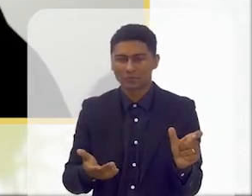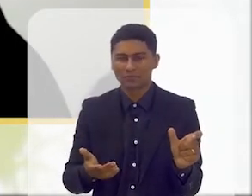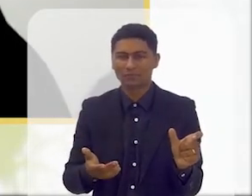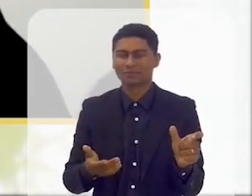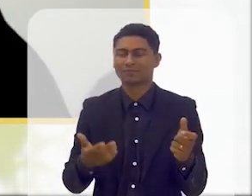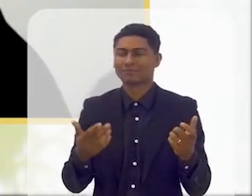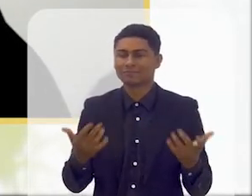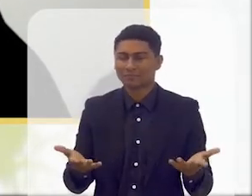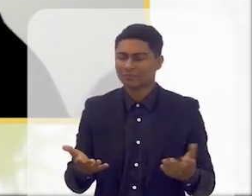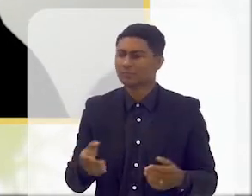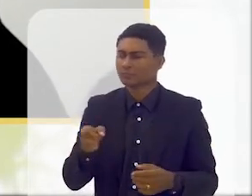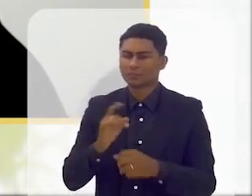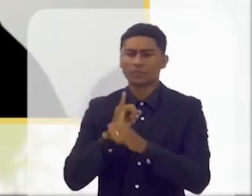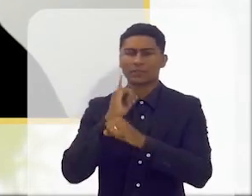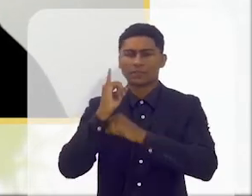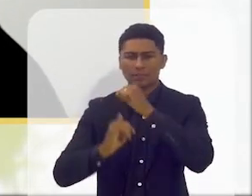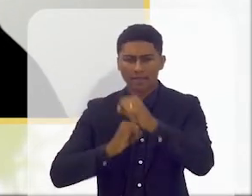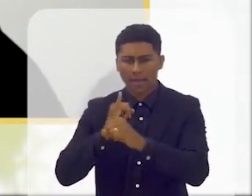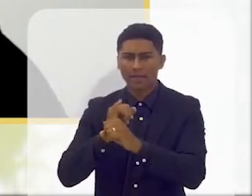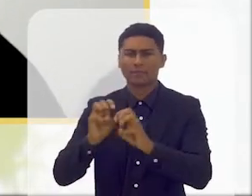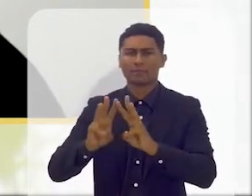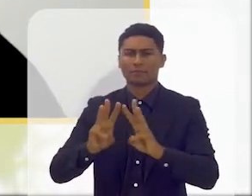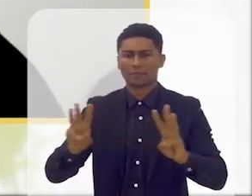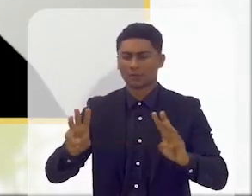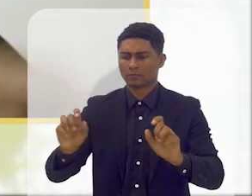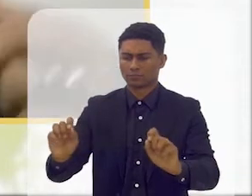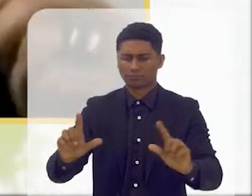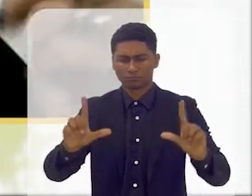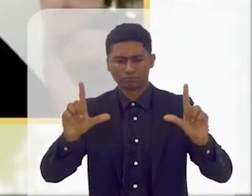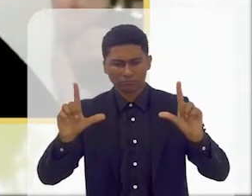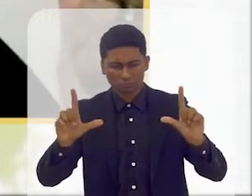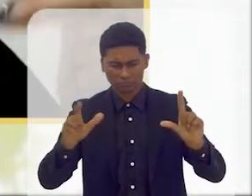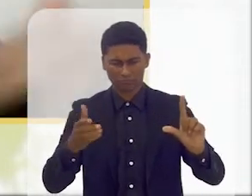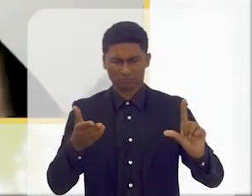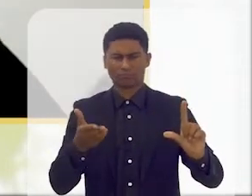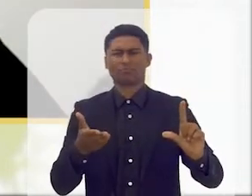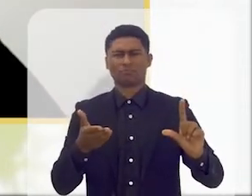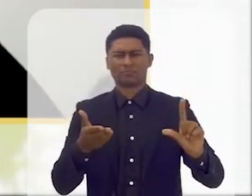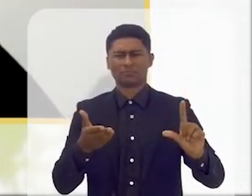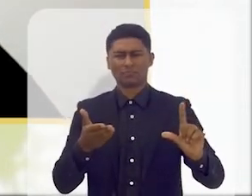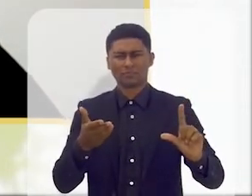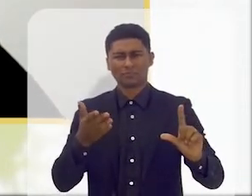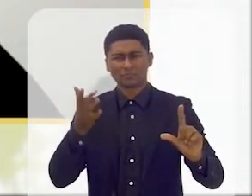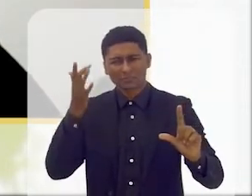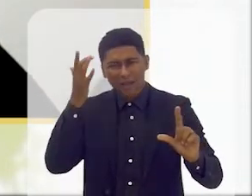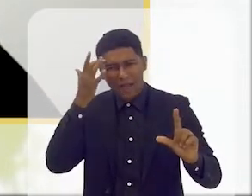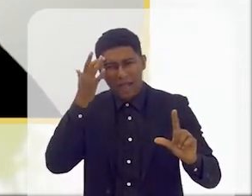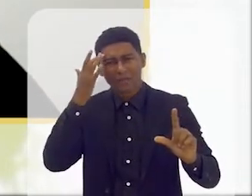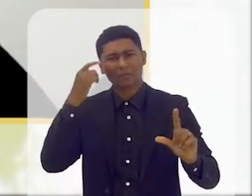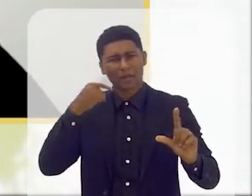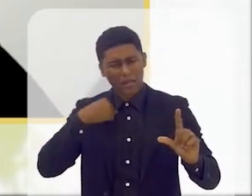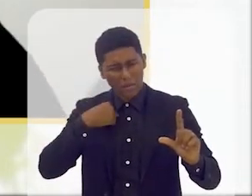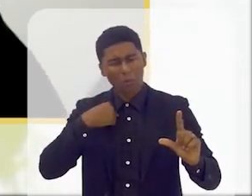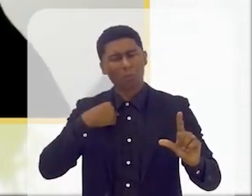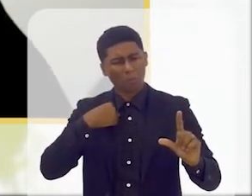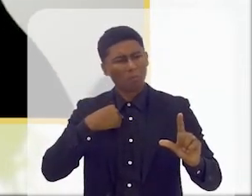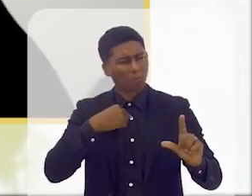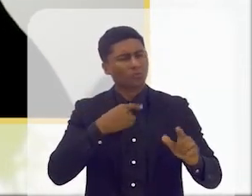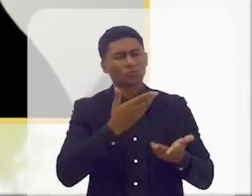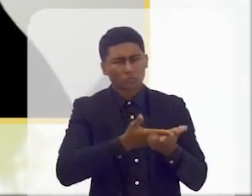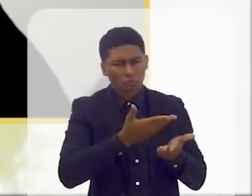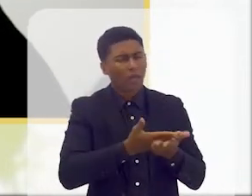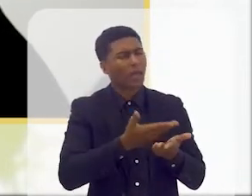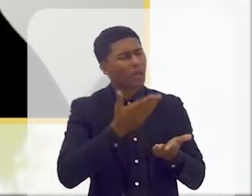então eu acedo este site e costumo dizer, eu talvez não seja das pessoas menos soltradas do meu país, eu não